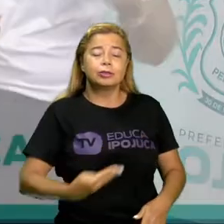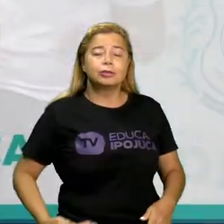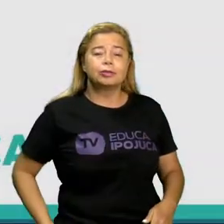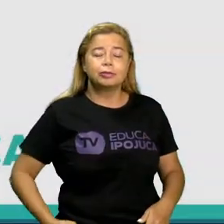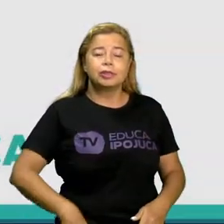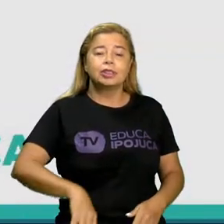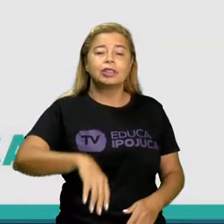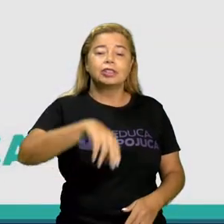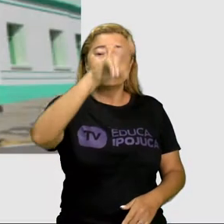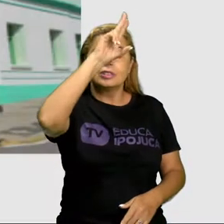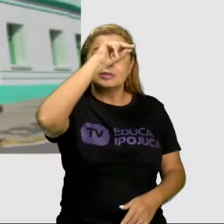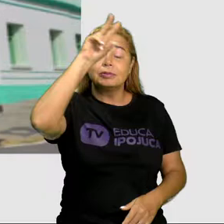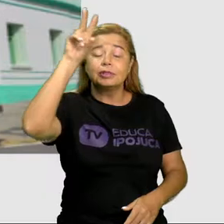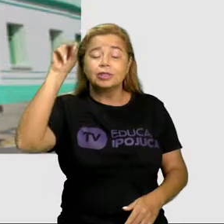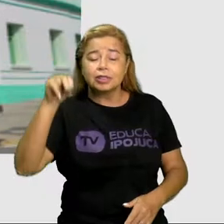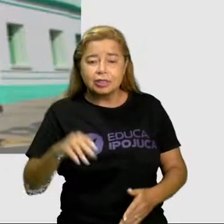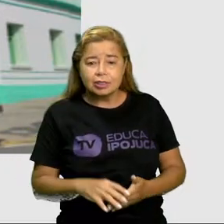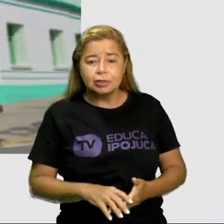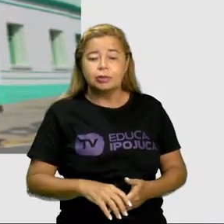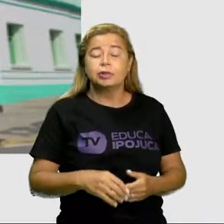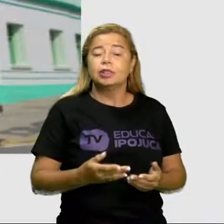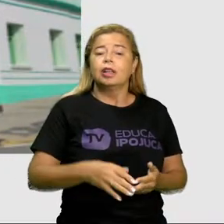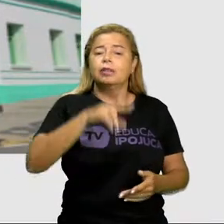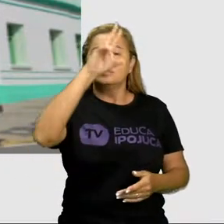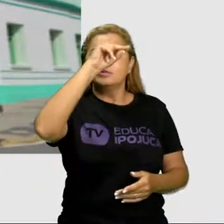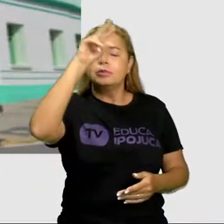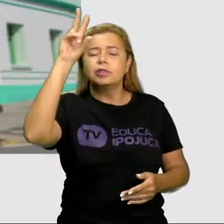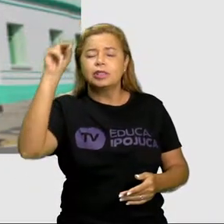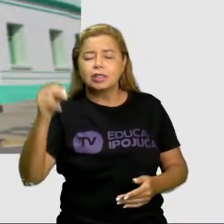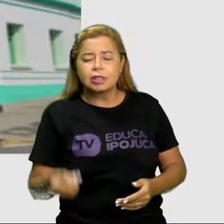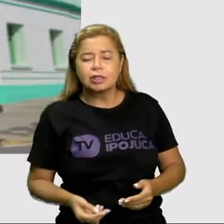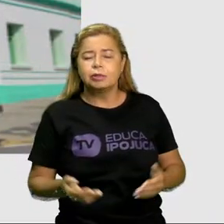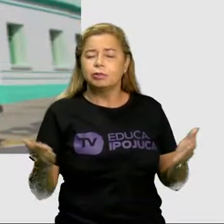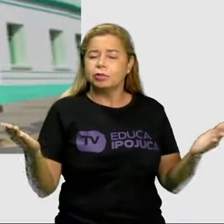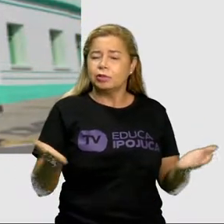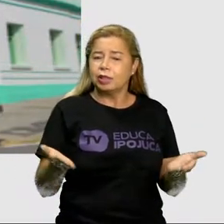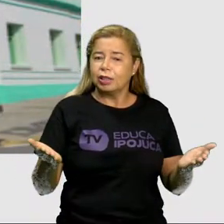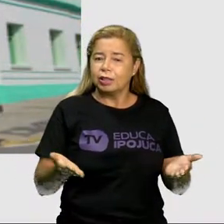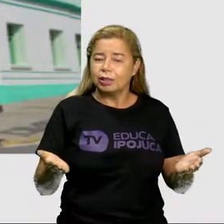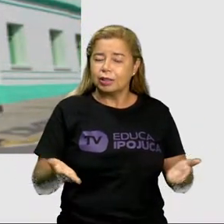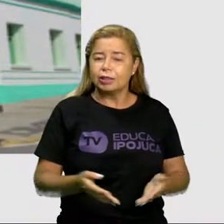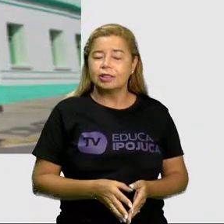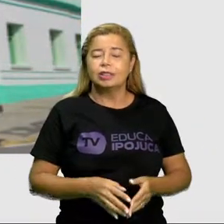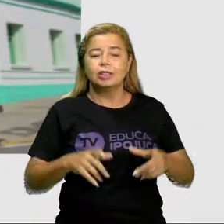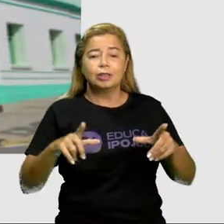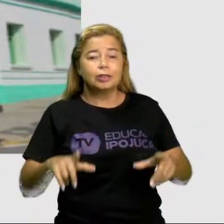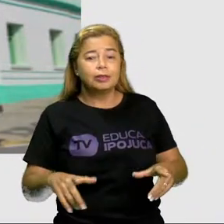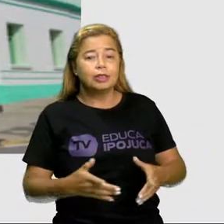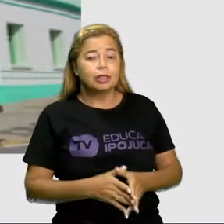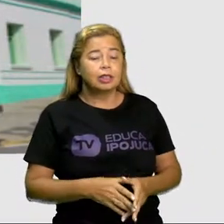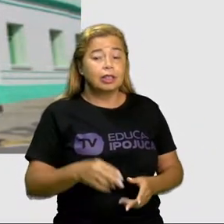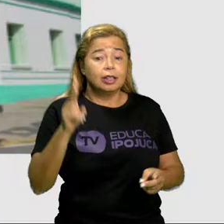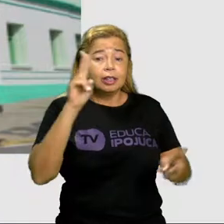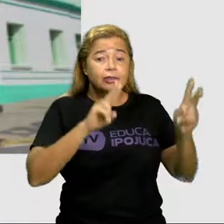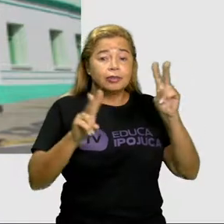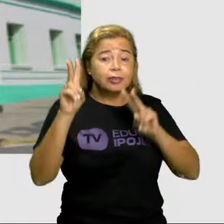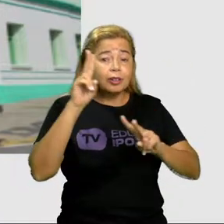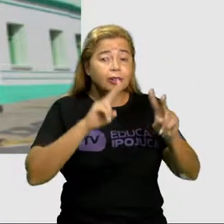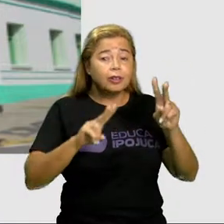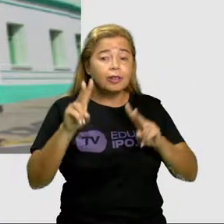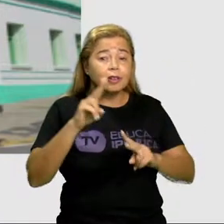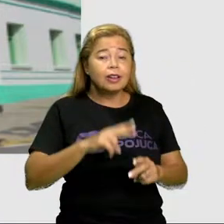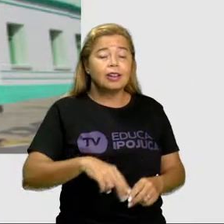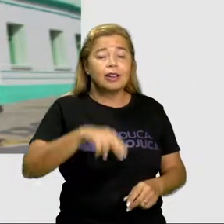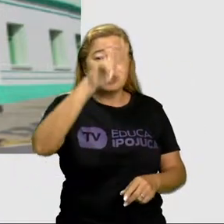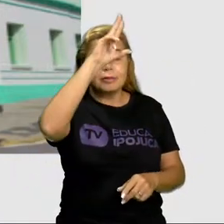município que a gente mora, de outros municípios, tá? Aqui a gente está vendo um pouco sobre a Prefeitura de Ipojuca, o